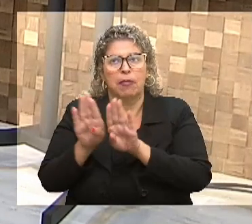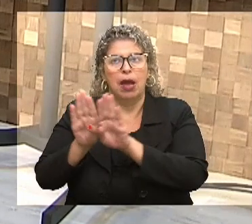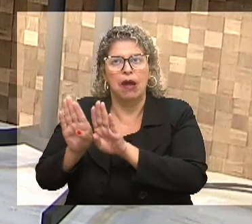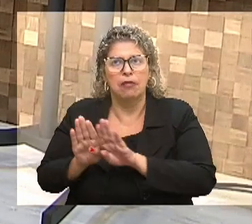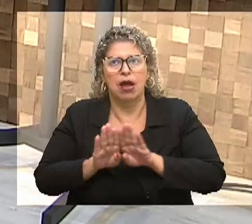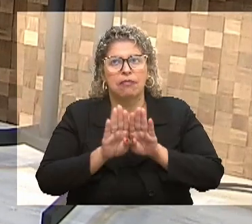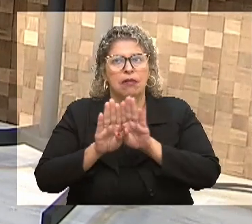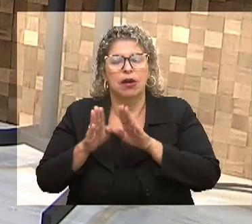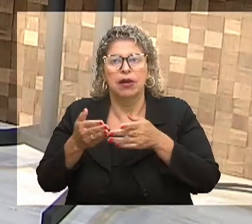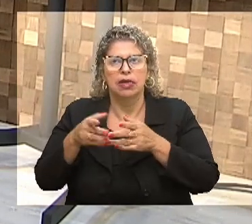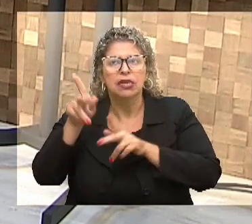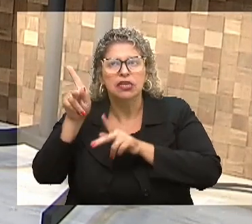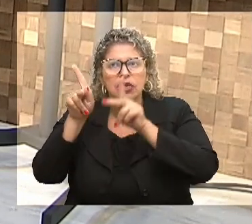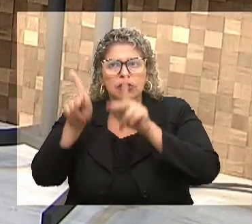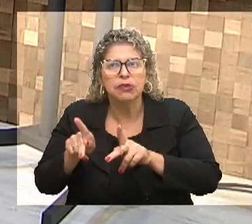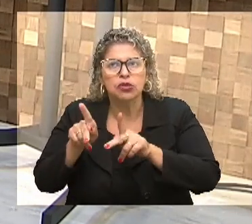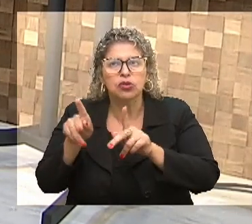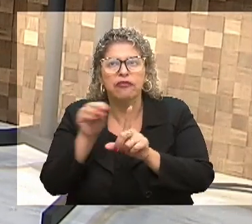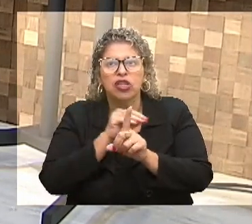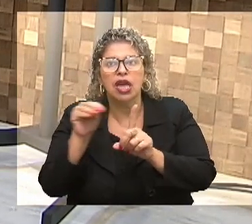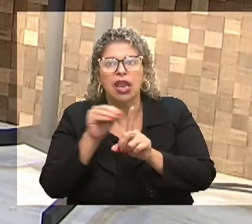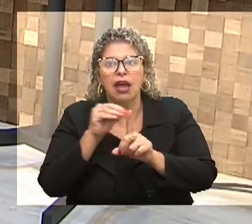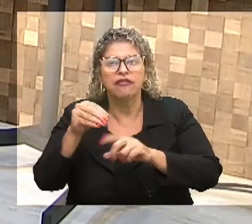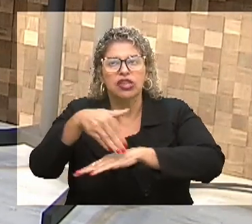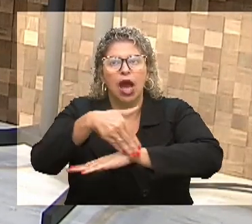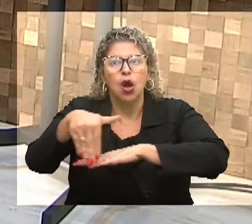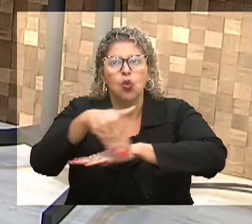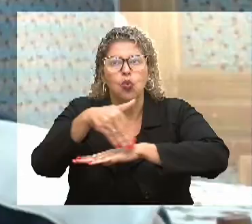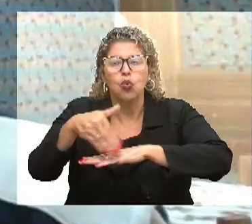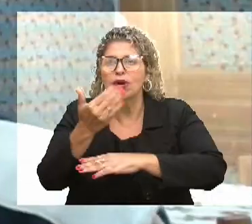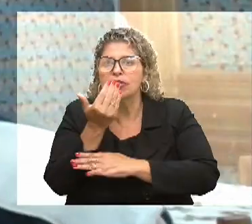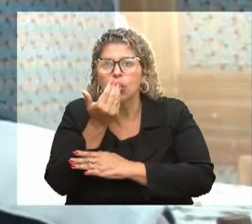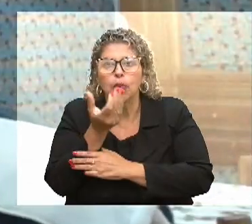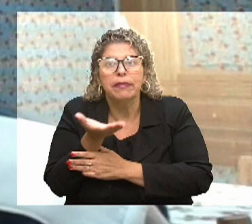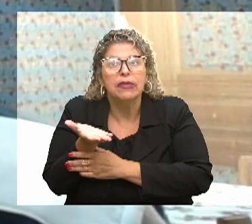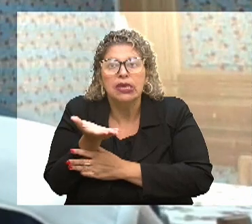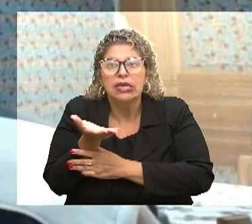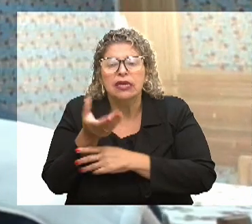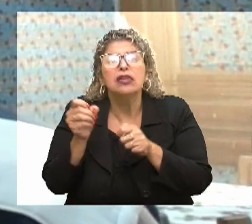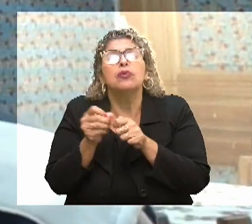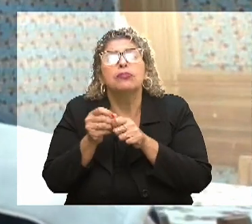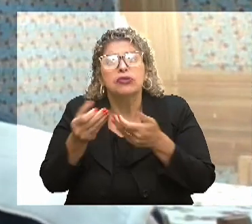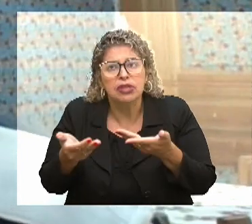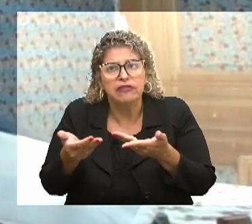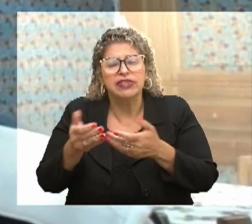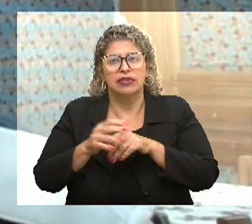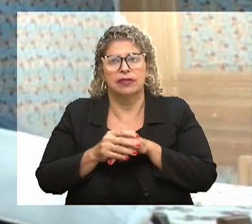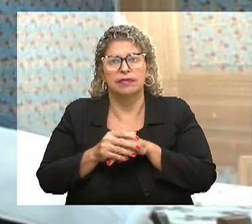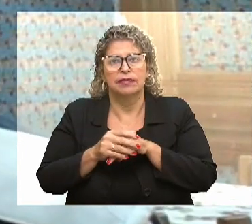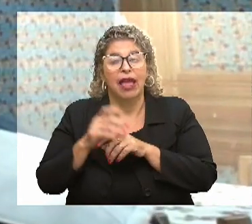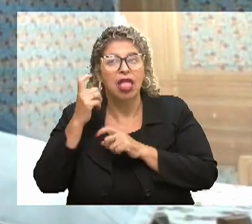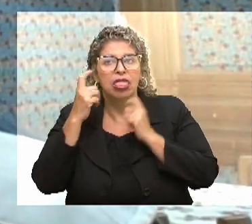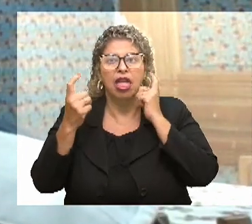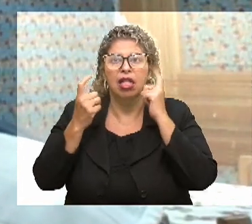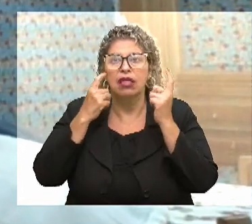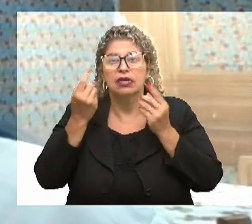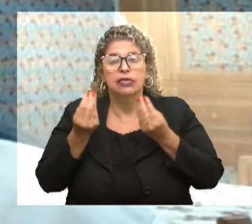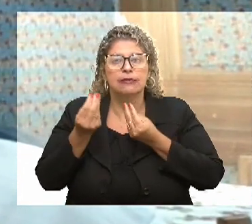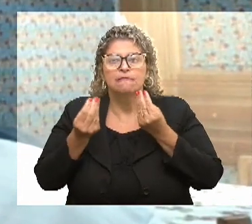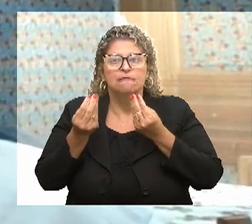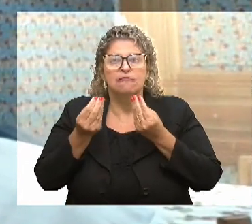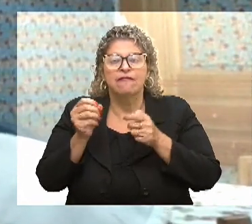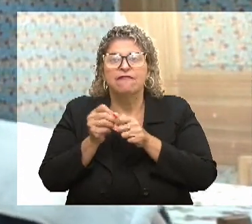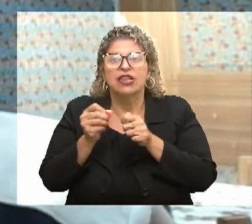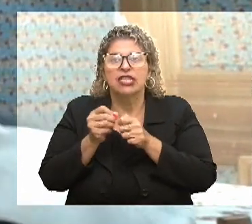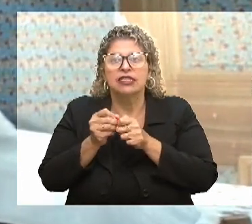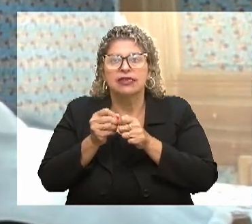pessoas vão ficar vulneráveis nas ruas, sem alimento. O que nós podemos fazer? Aí vem a ideia de a gente